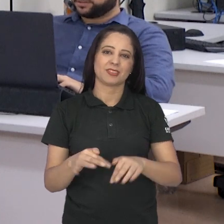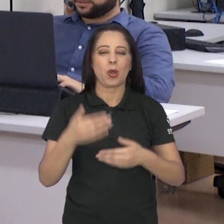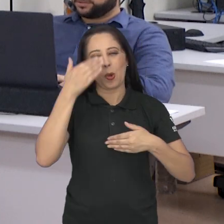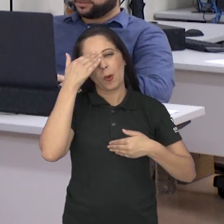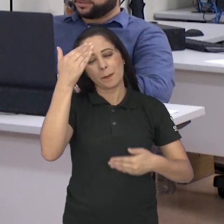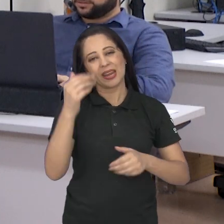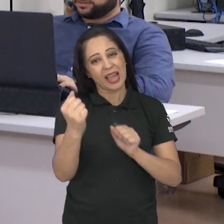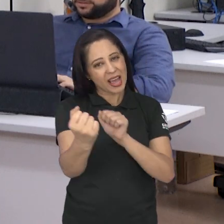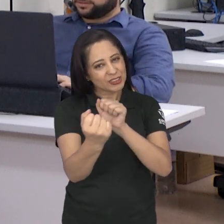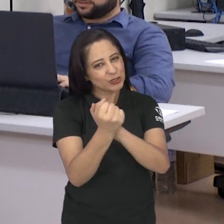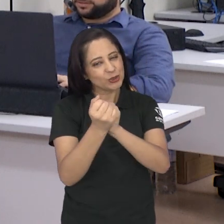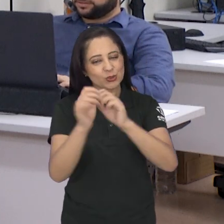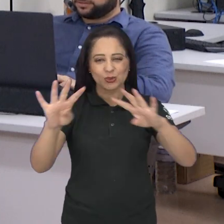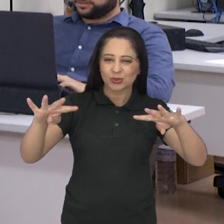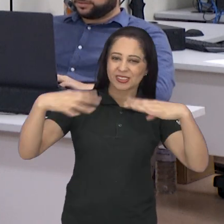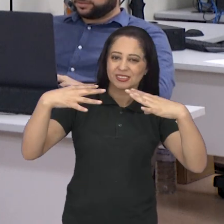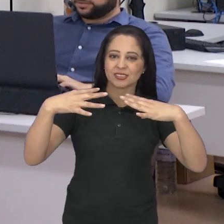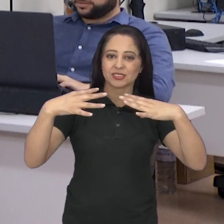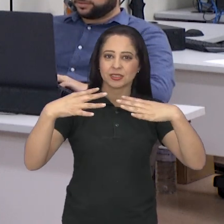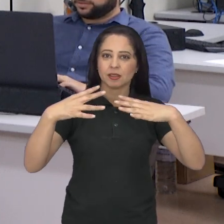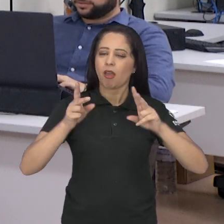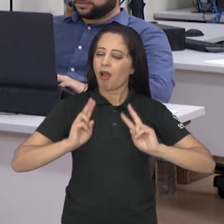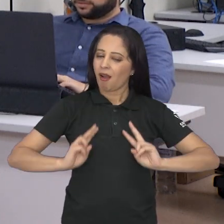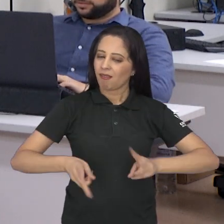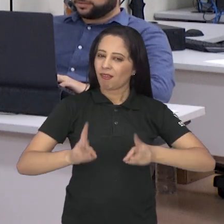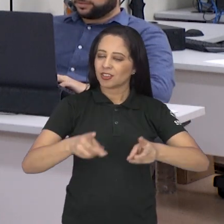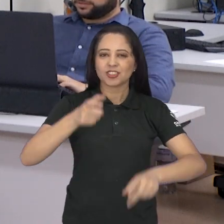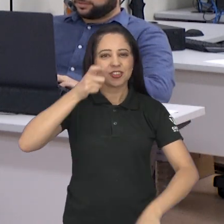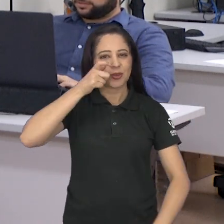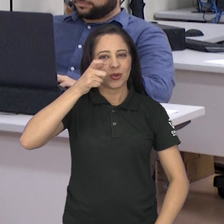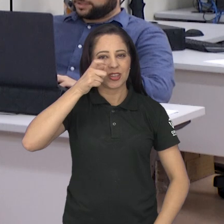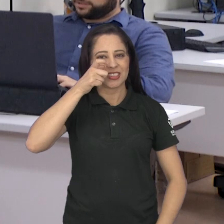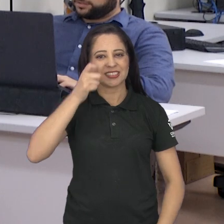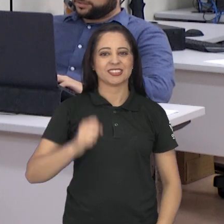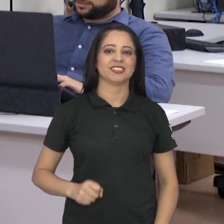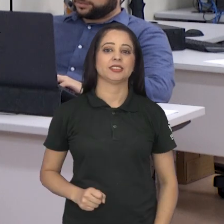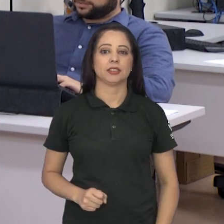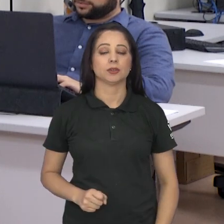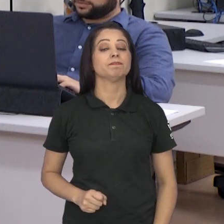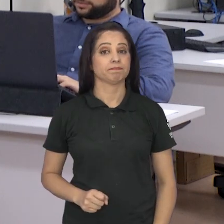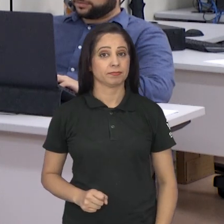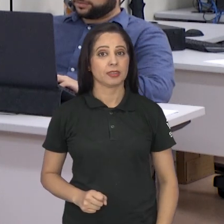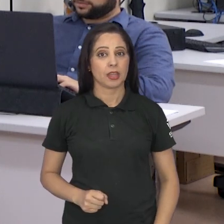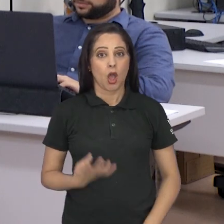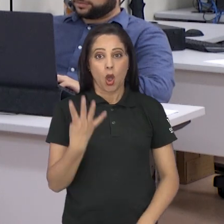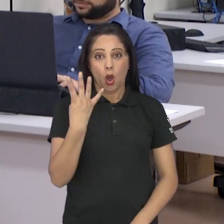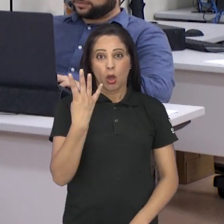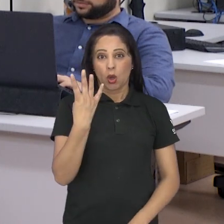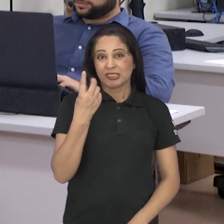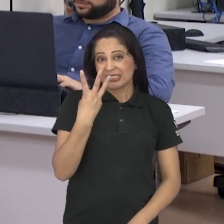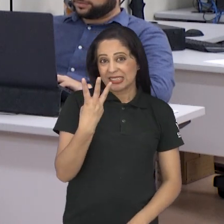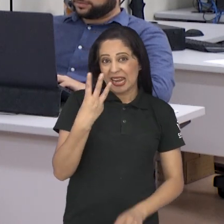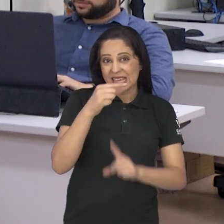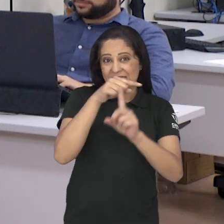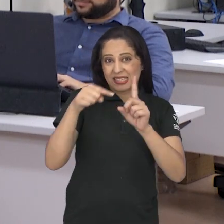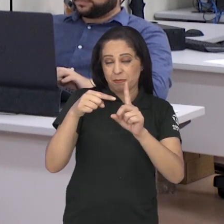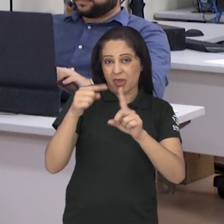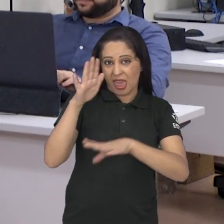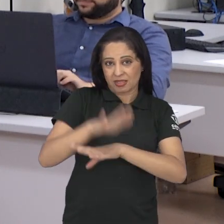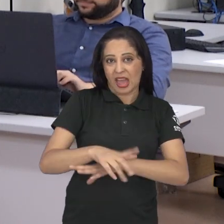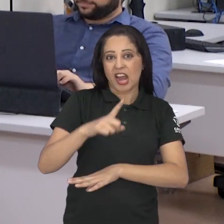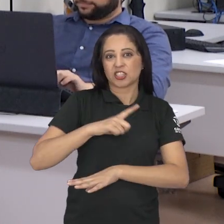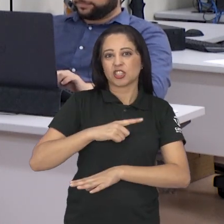Obrigada aí pela sua parceria, viu? Mas continue com a gente na programação da TV Câmara. Lembrando que a partir das três e meia da tarde tem um